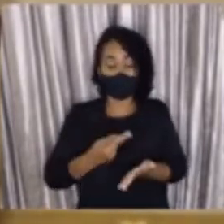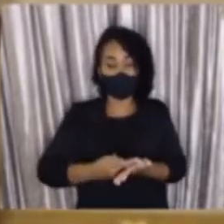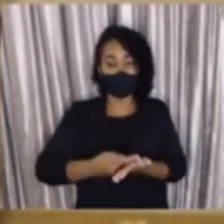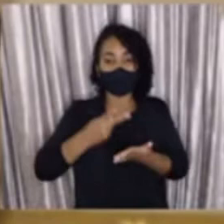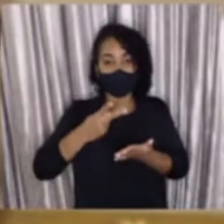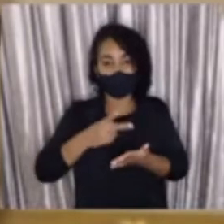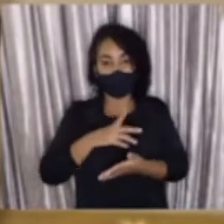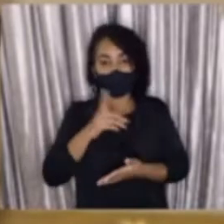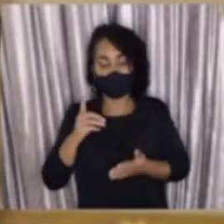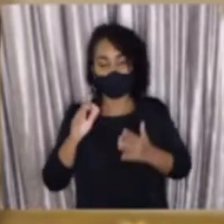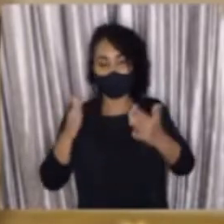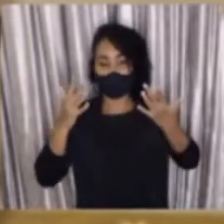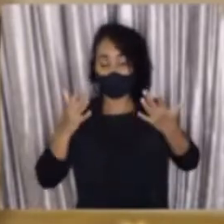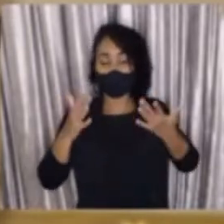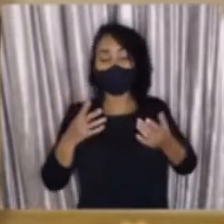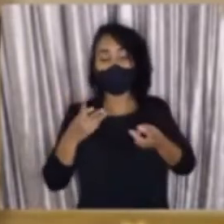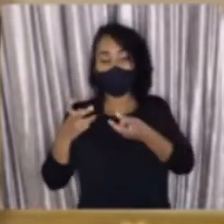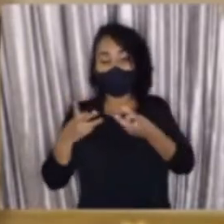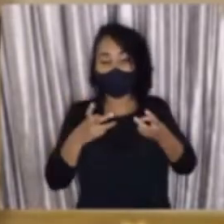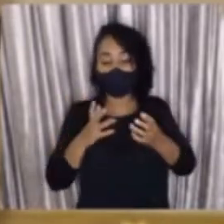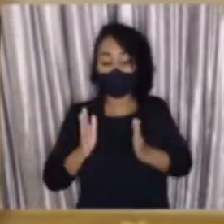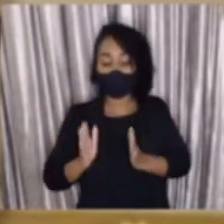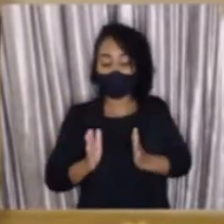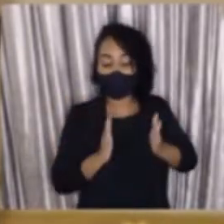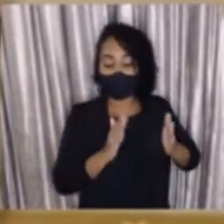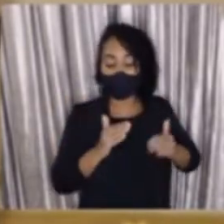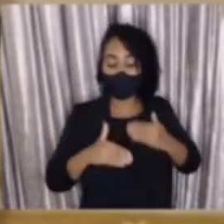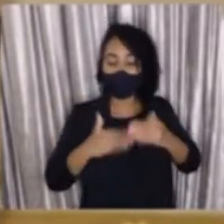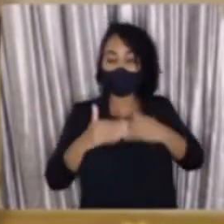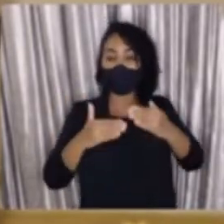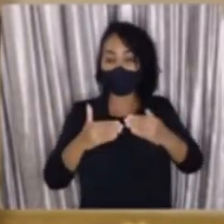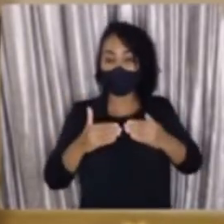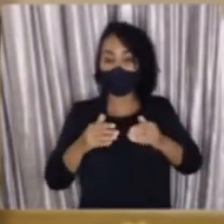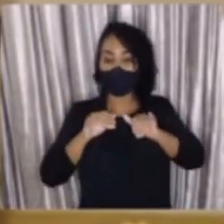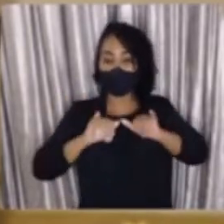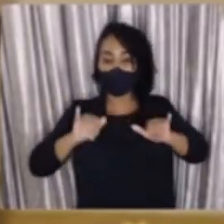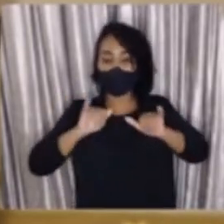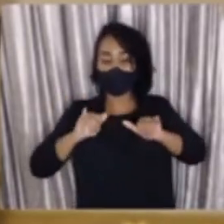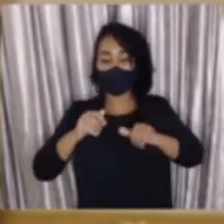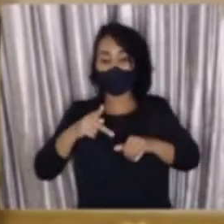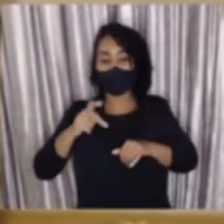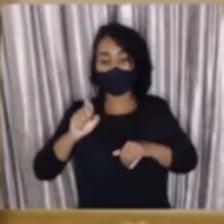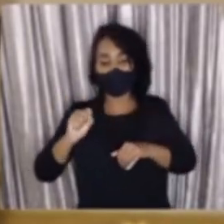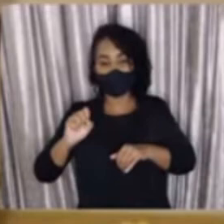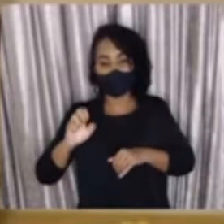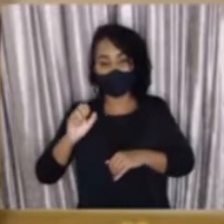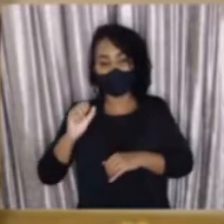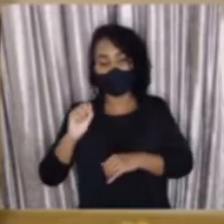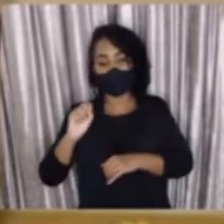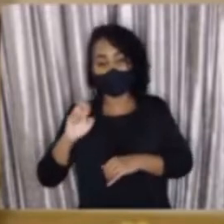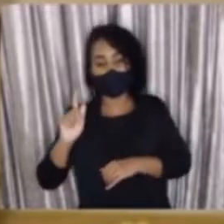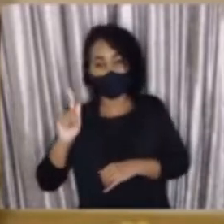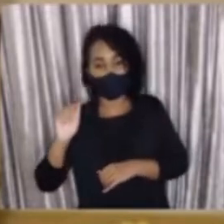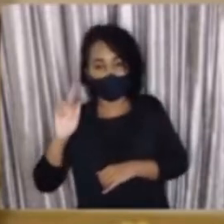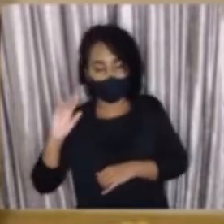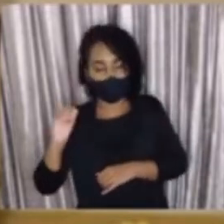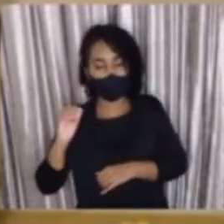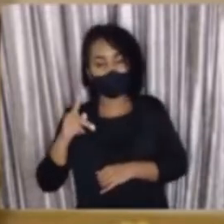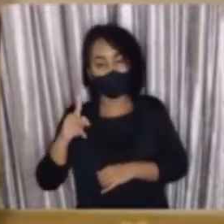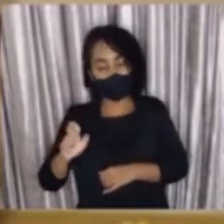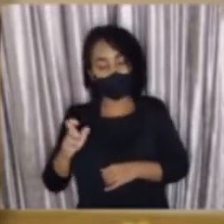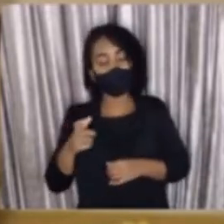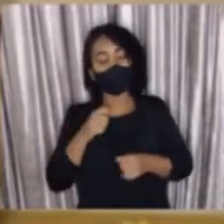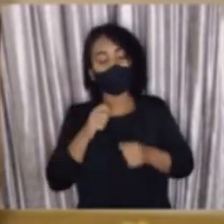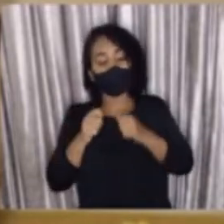à realização do evento. A partir desse primeiro passo que foi dado, que foi o lançamento do Passe Seguro PE, nós, em